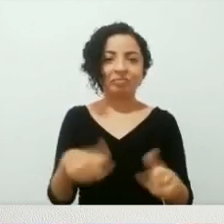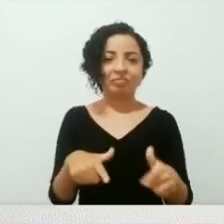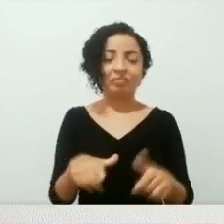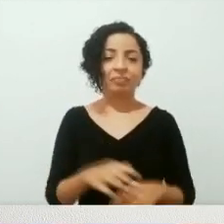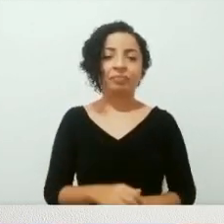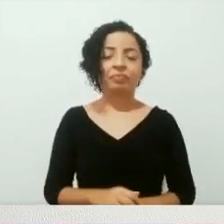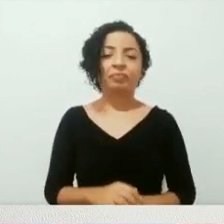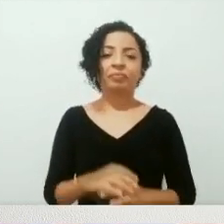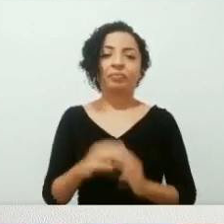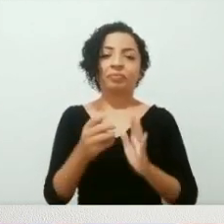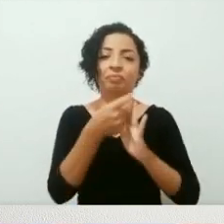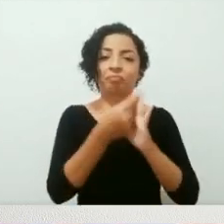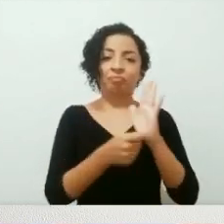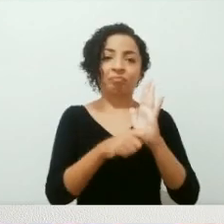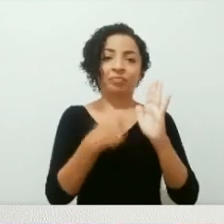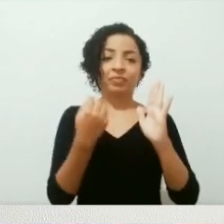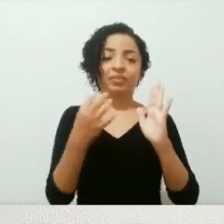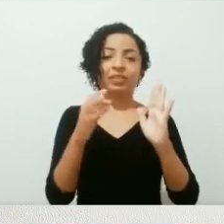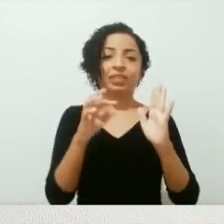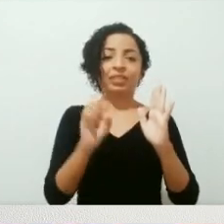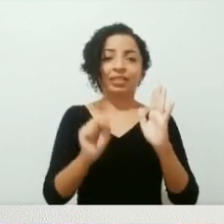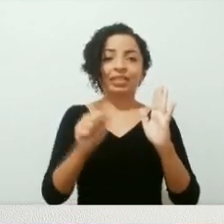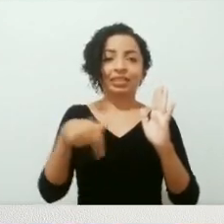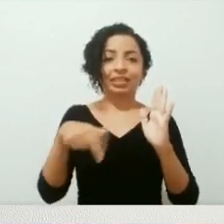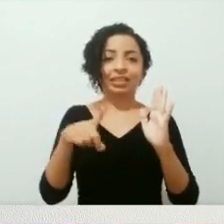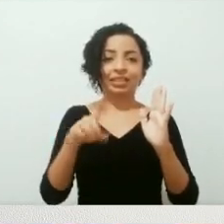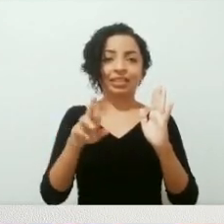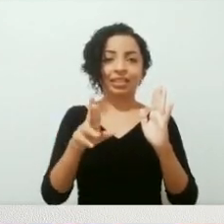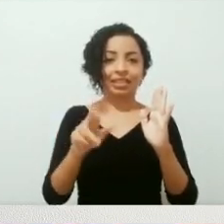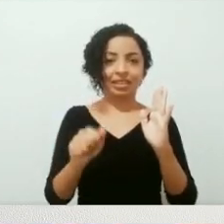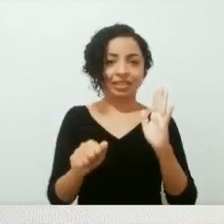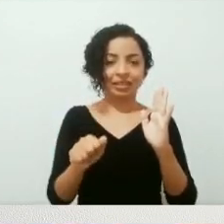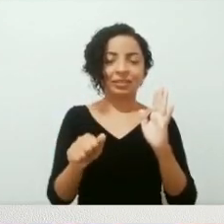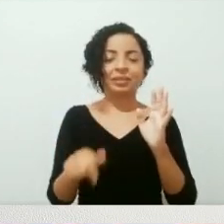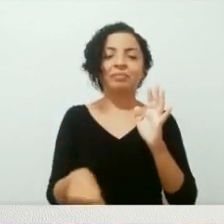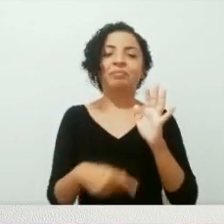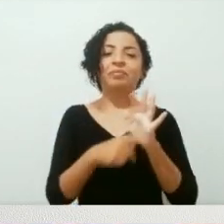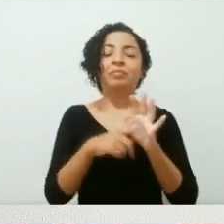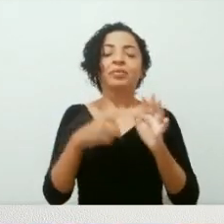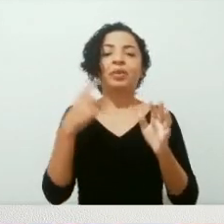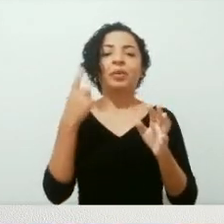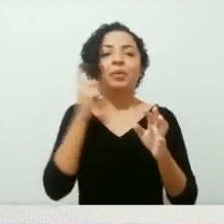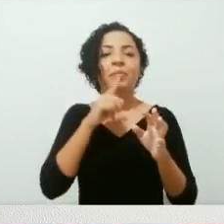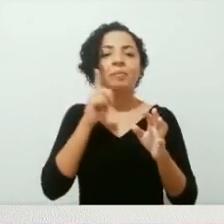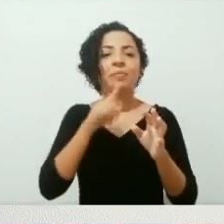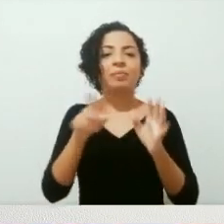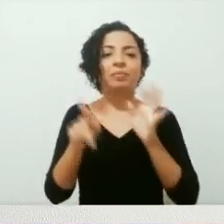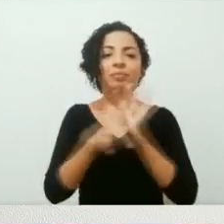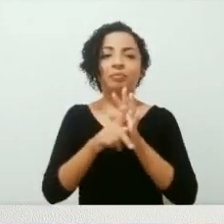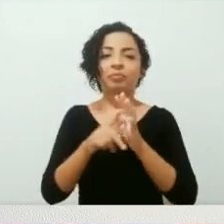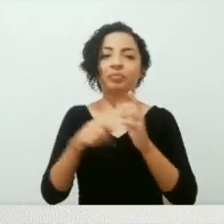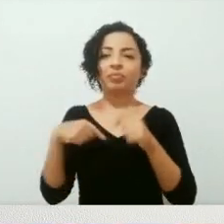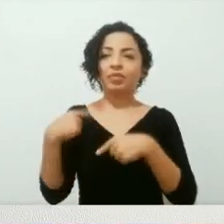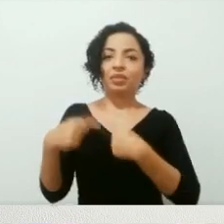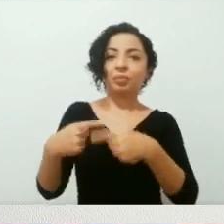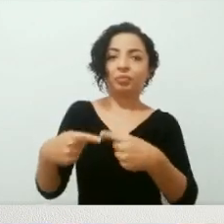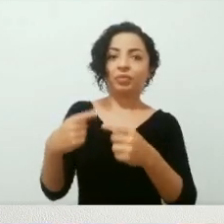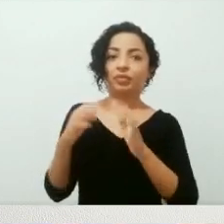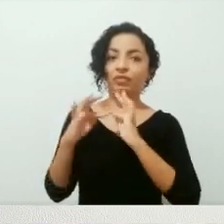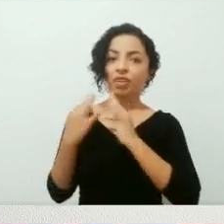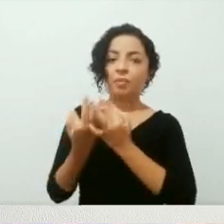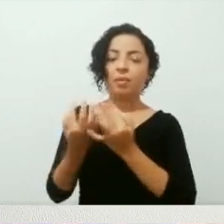Vamos lá. Sandra Cisneiros, escritora norte-americana, com sangue latino nas veias, descendente de mexicana,